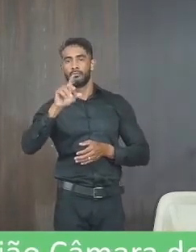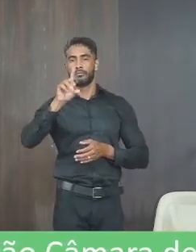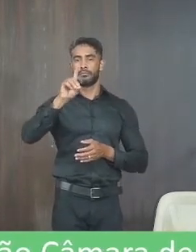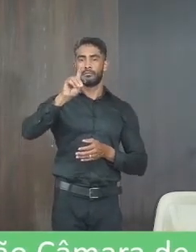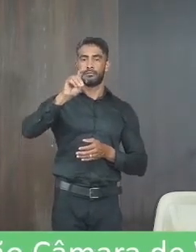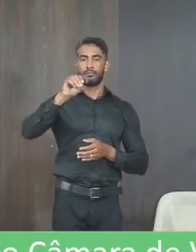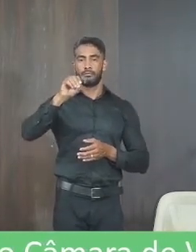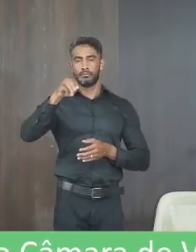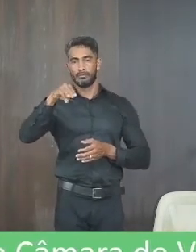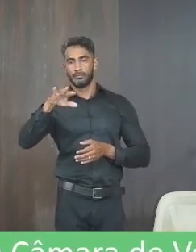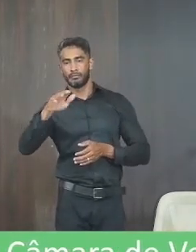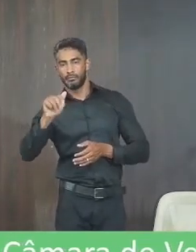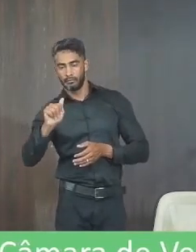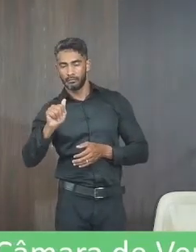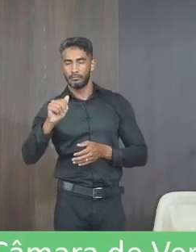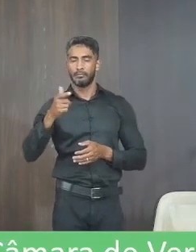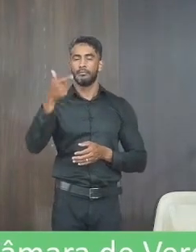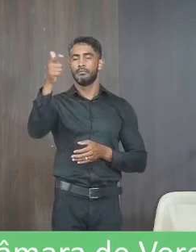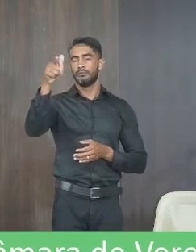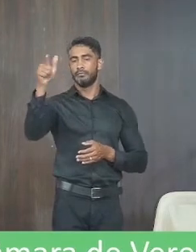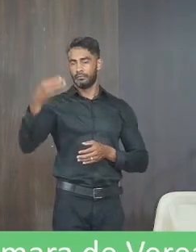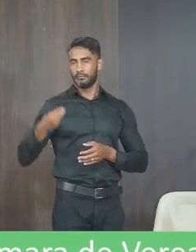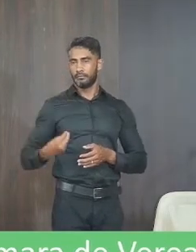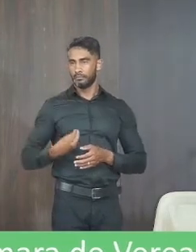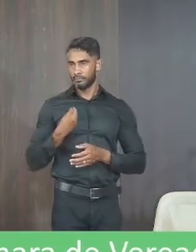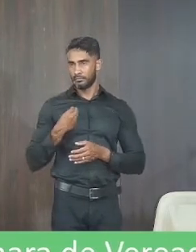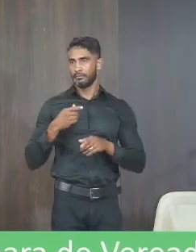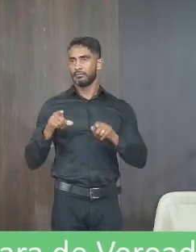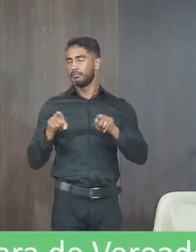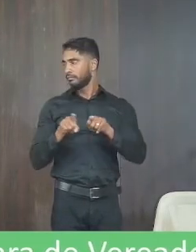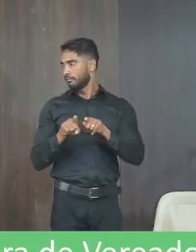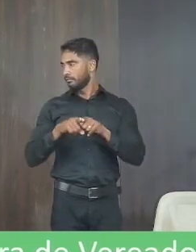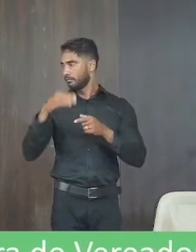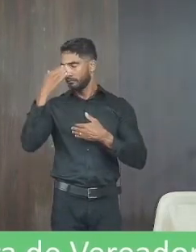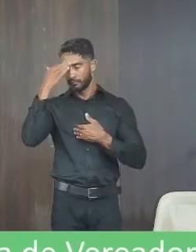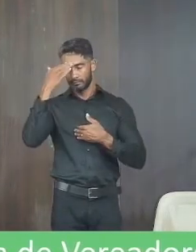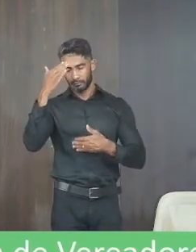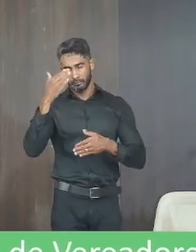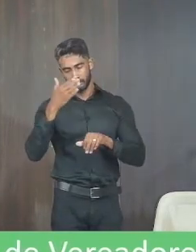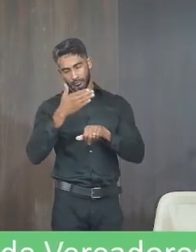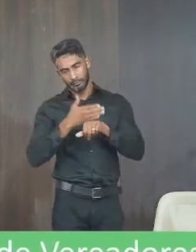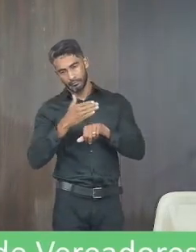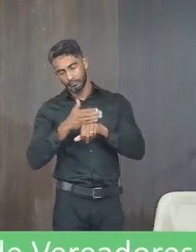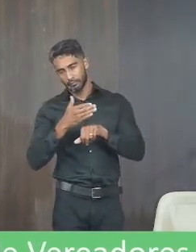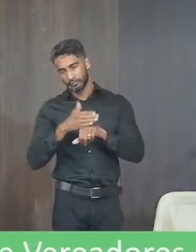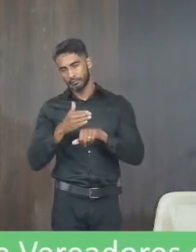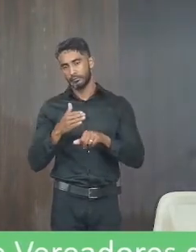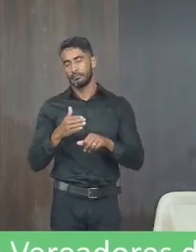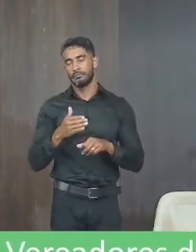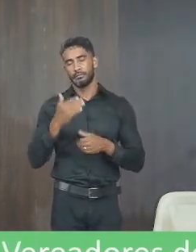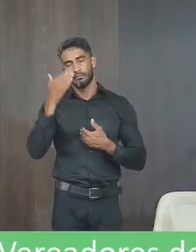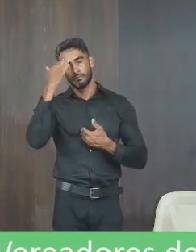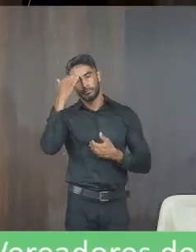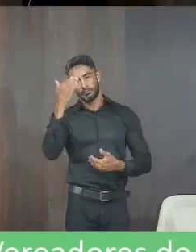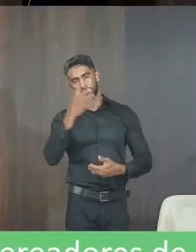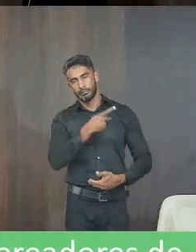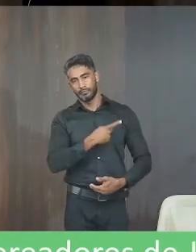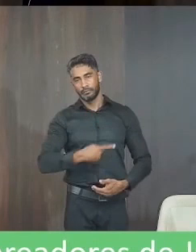Mariane e os demais presentes também obrigada pela participação obrigado senhor presidente